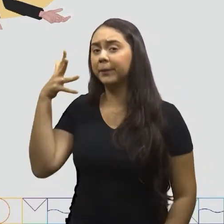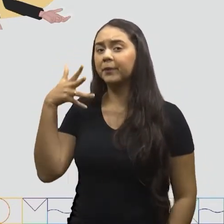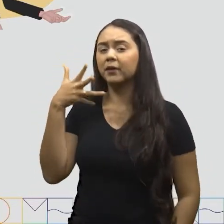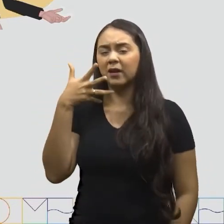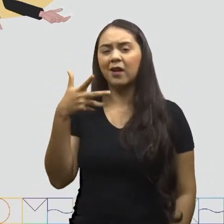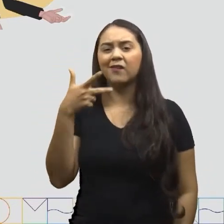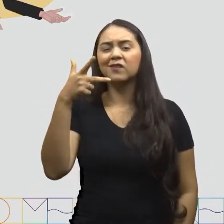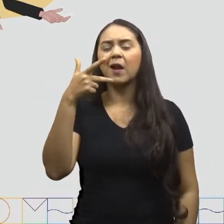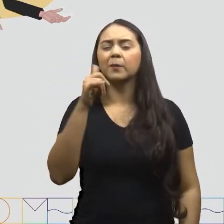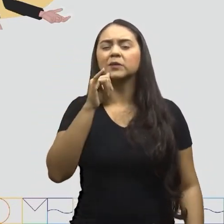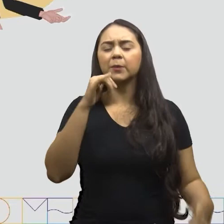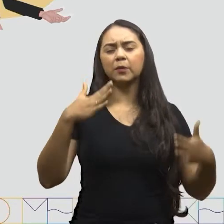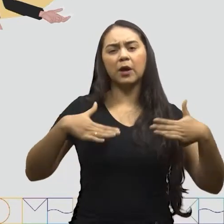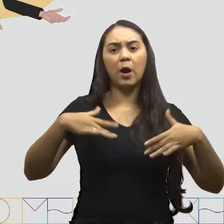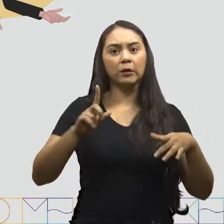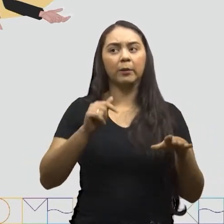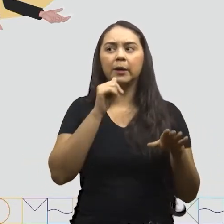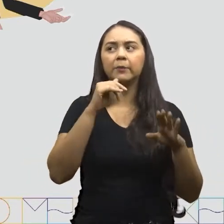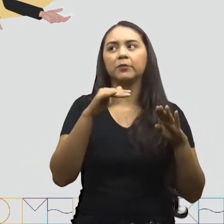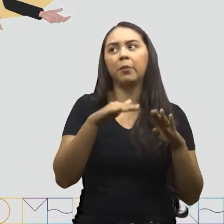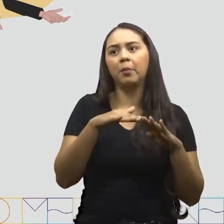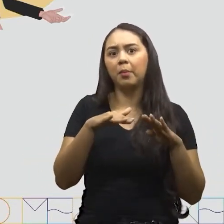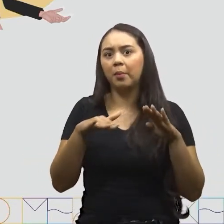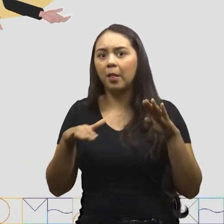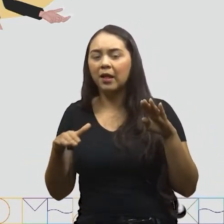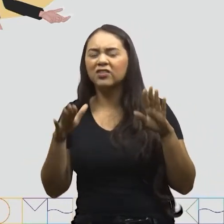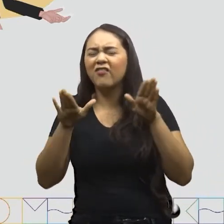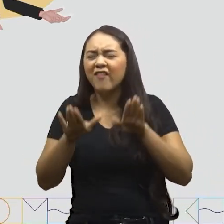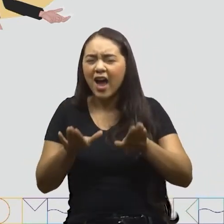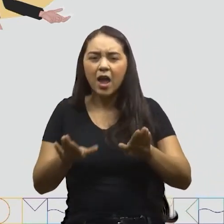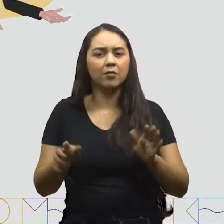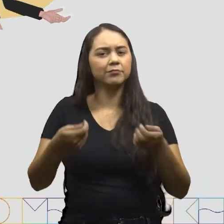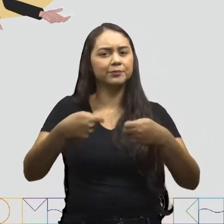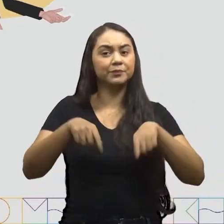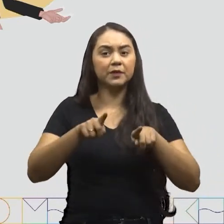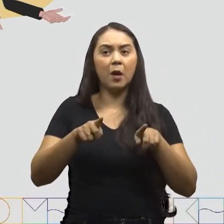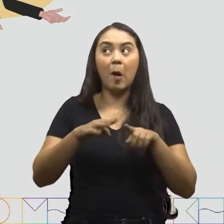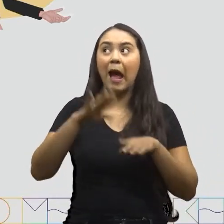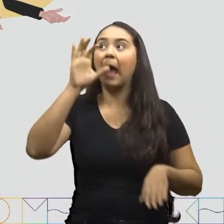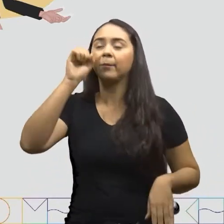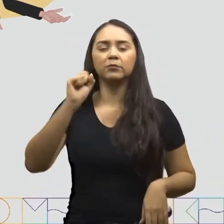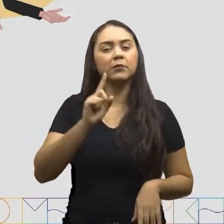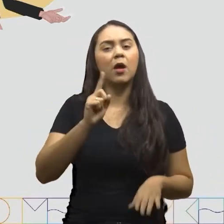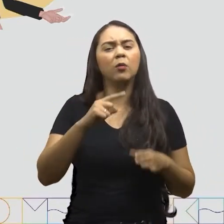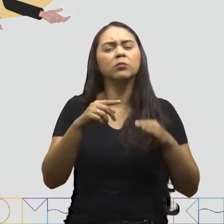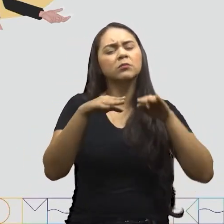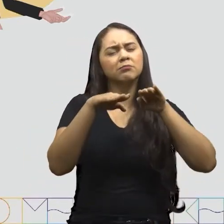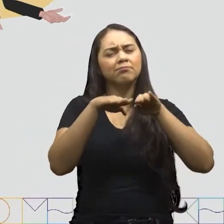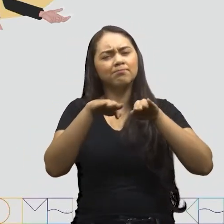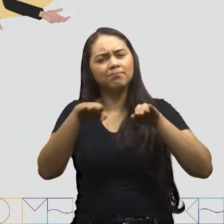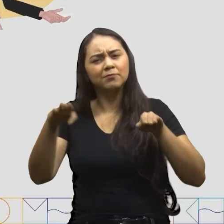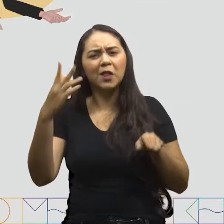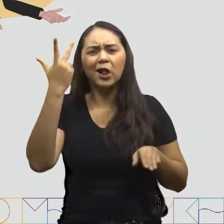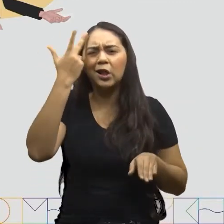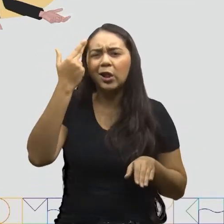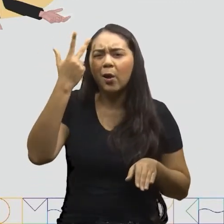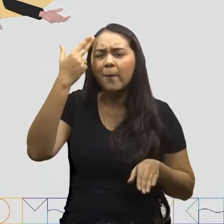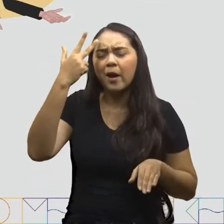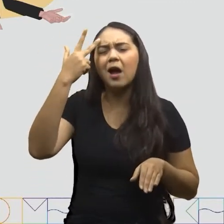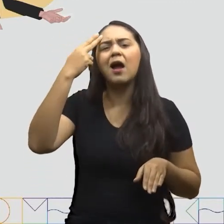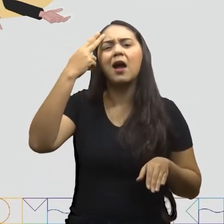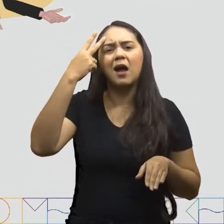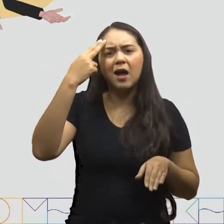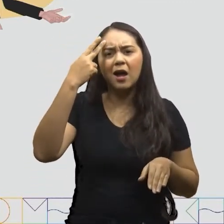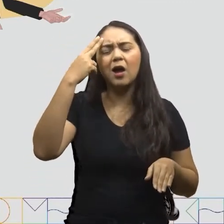Não precisa ser tão devagar Mas também não precisa ser tão rápido Fale de uma forma